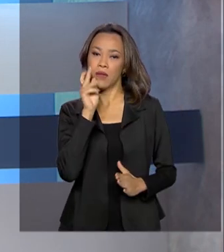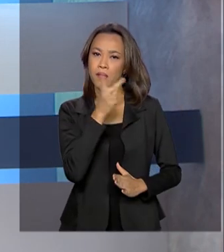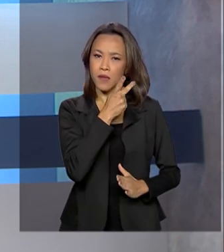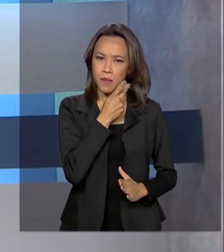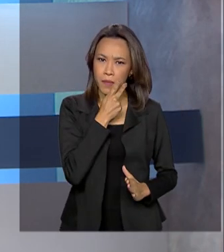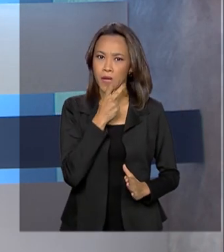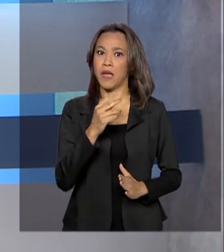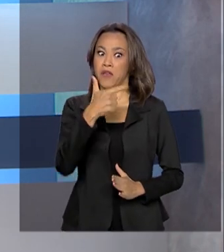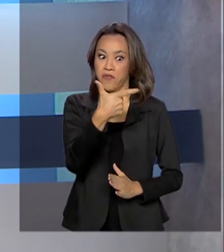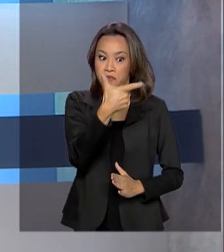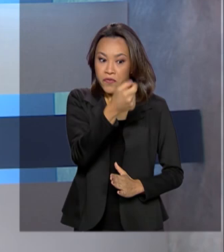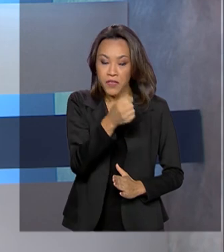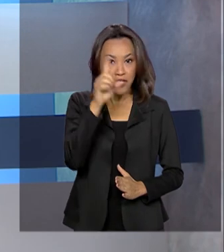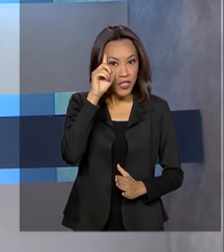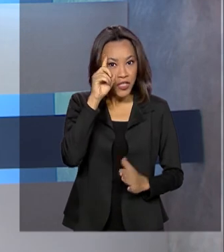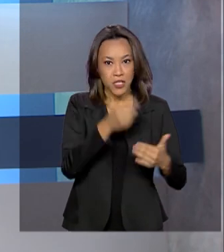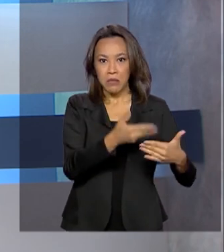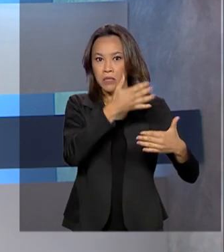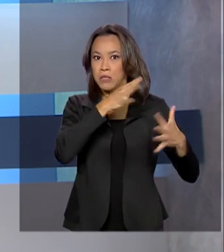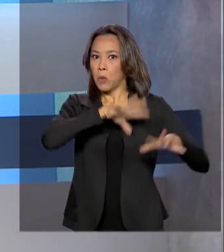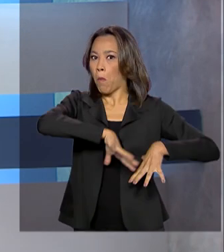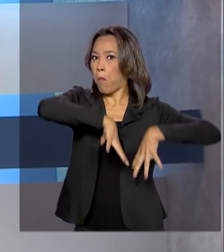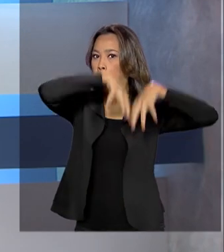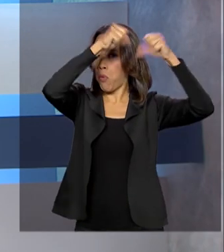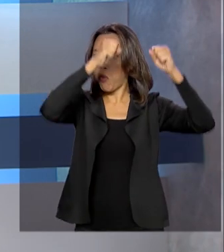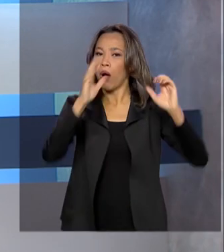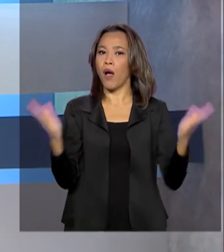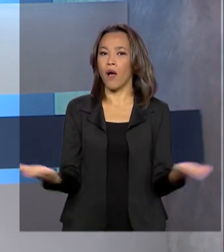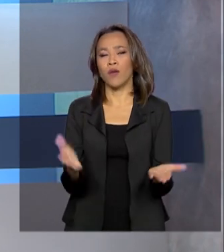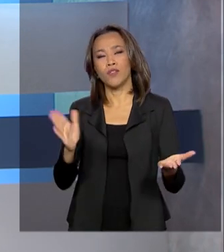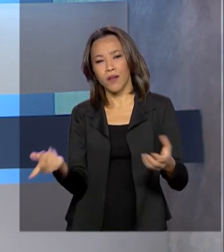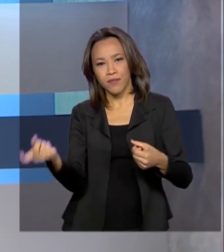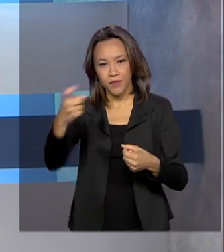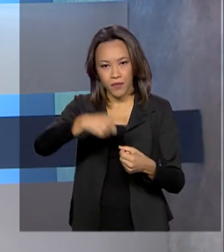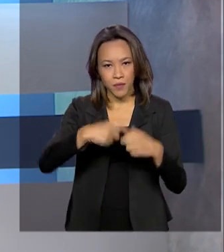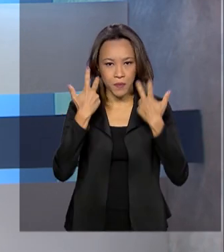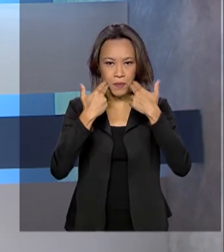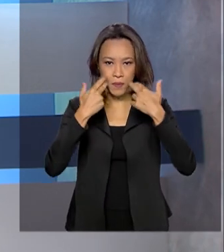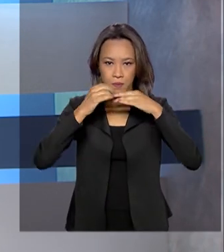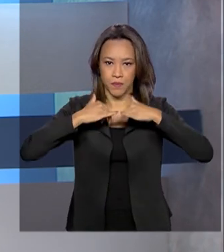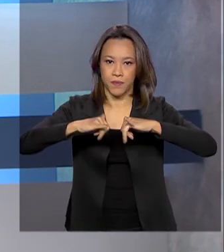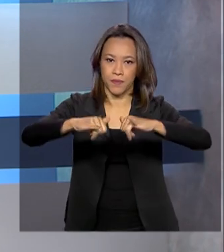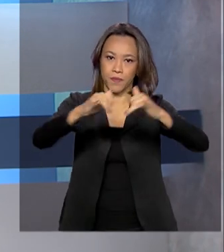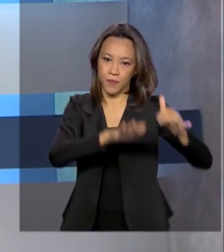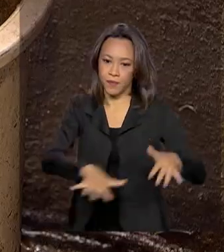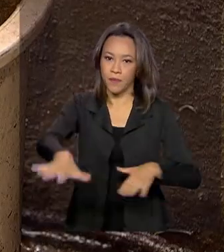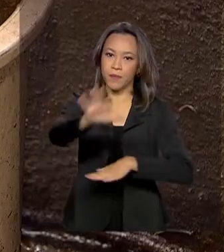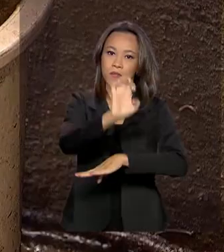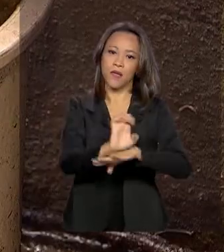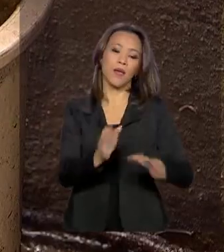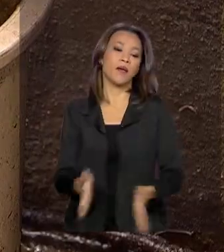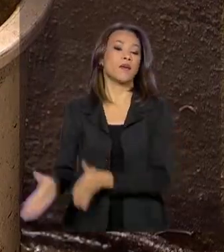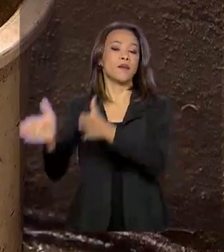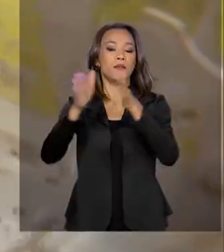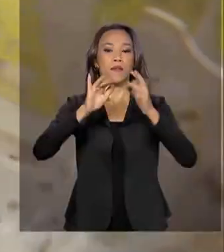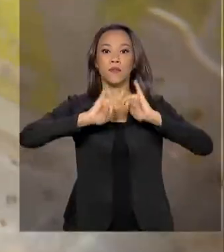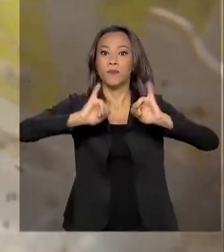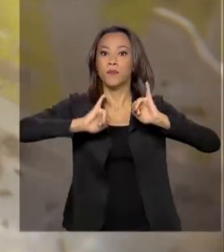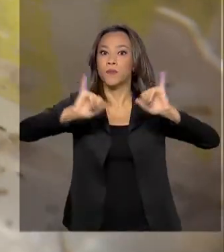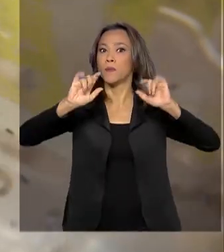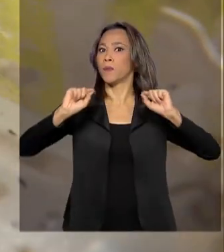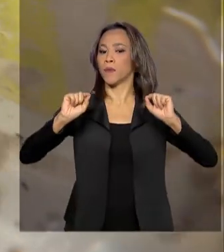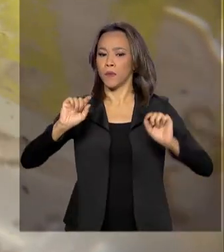20 dias de apagão, a energia elétrica foi completamente restabelecida no Estado. Campanha faz alerta sobre os